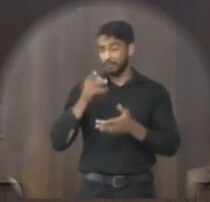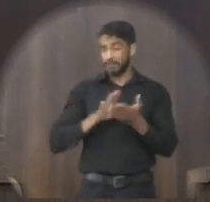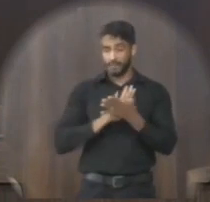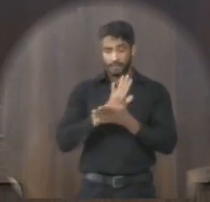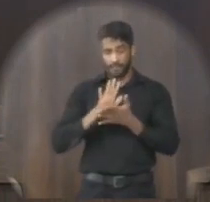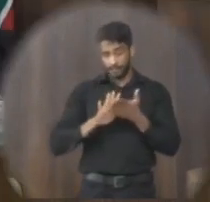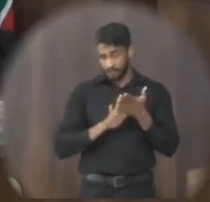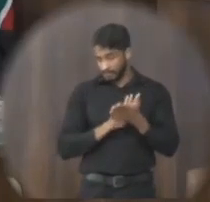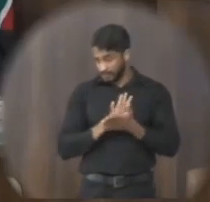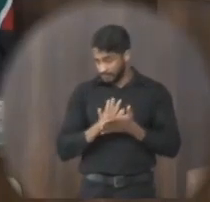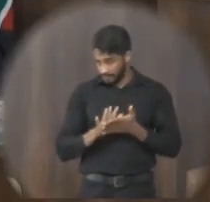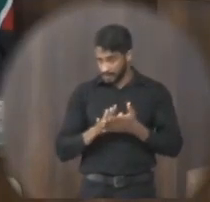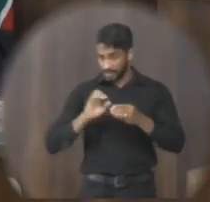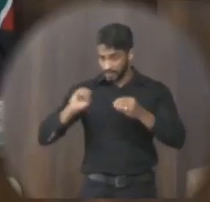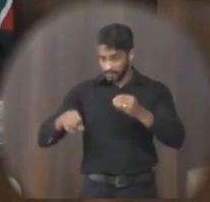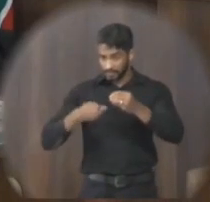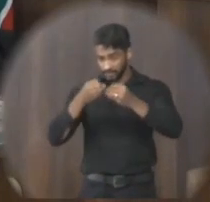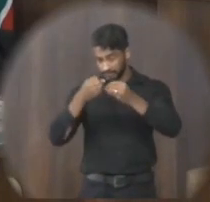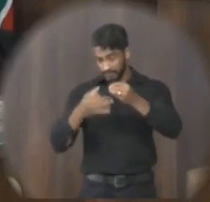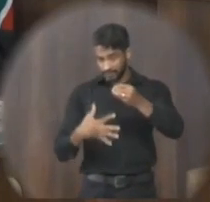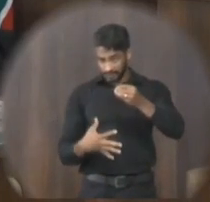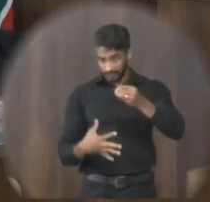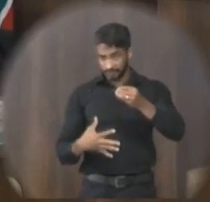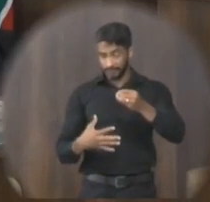respeito justificativa